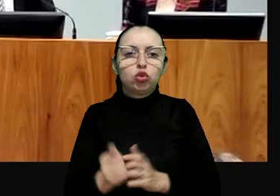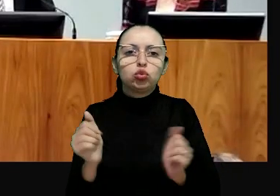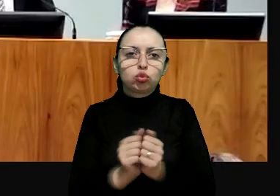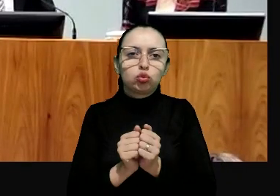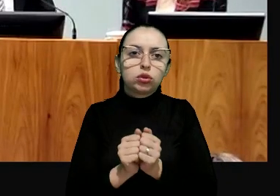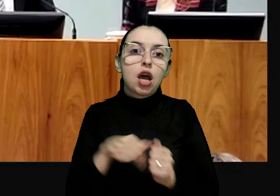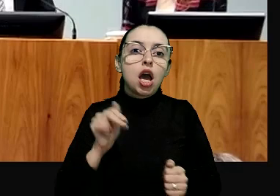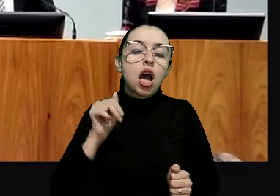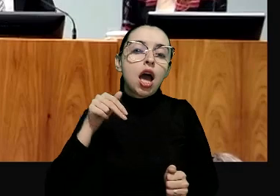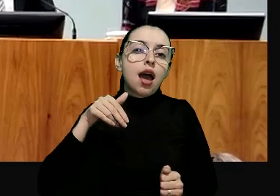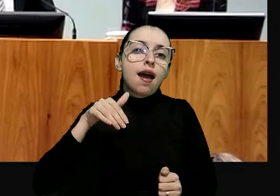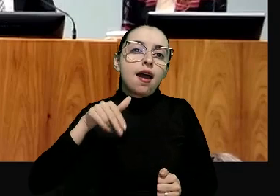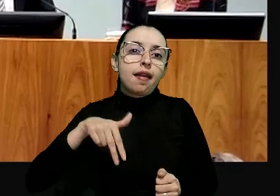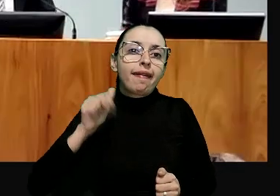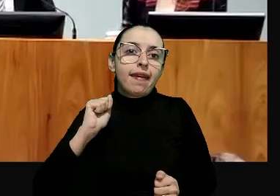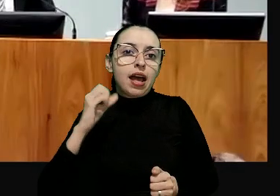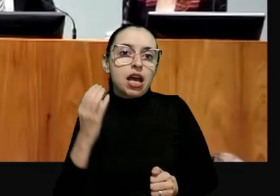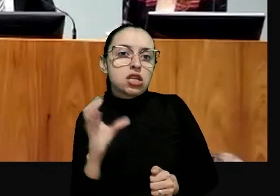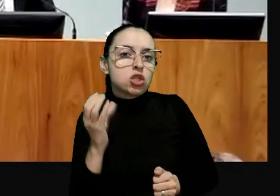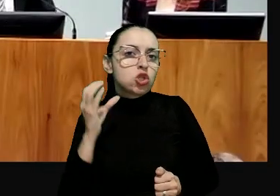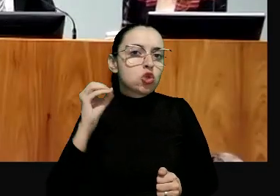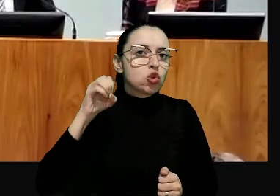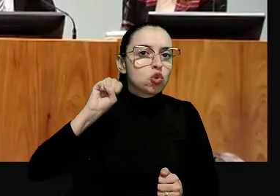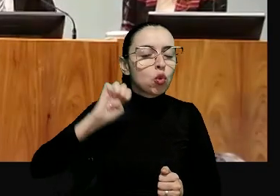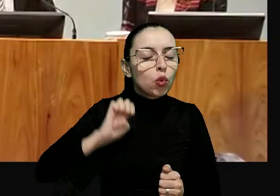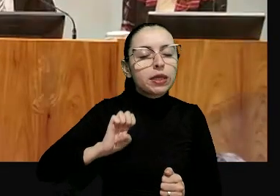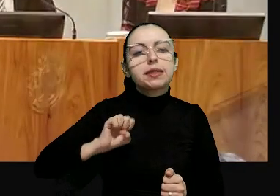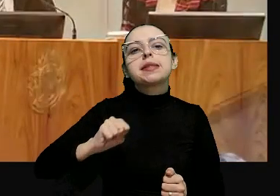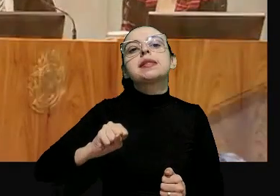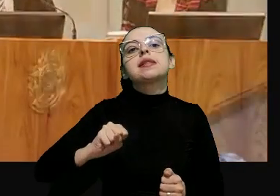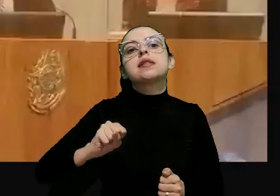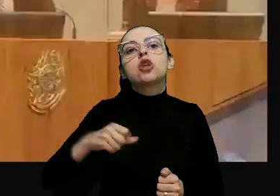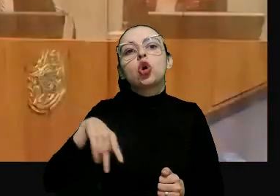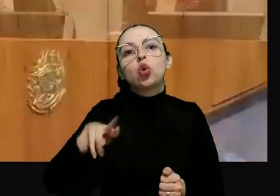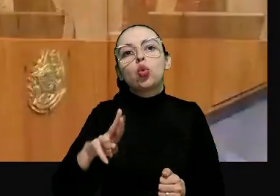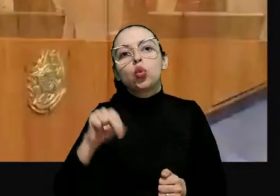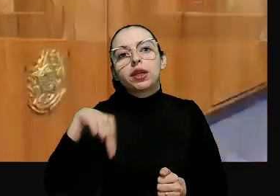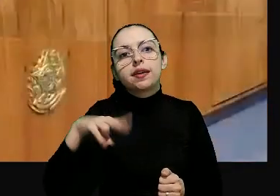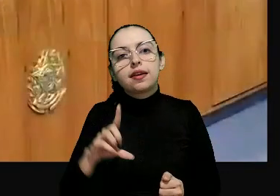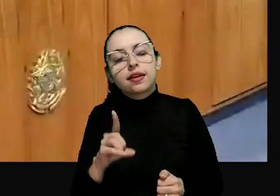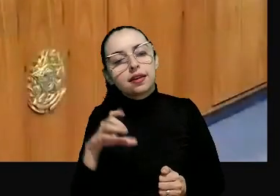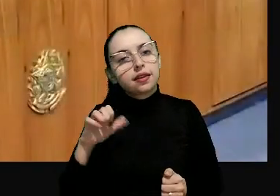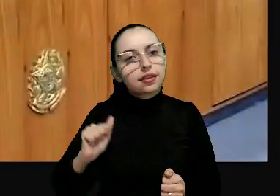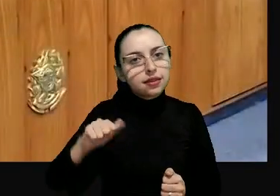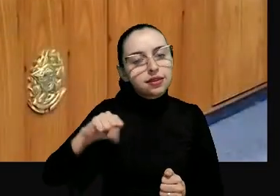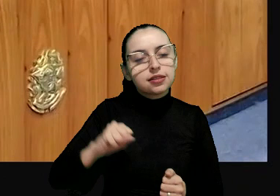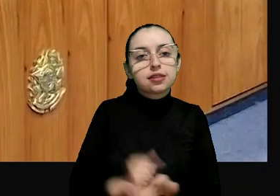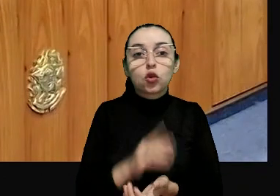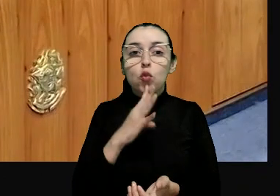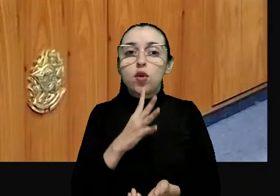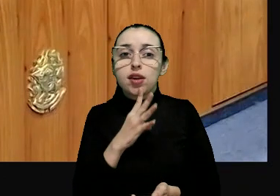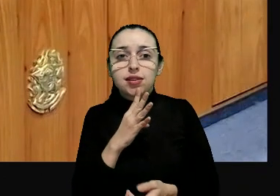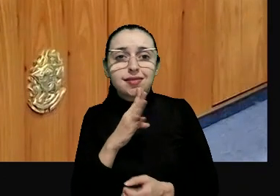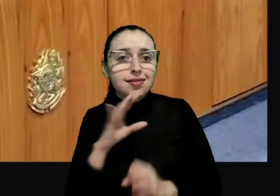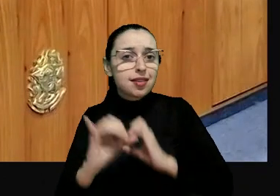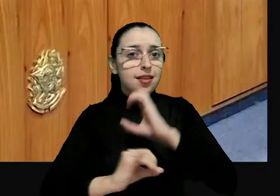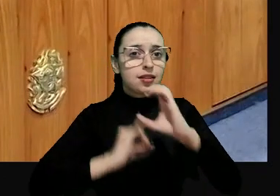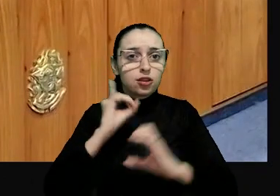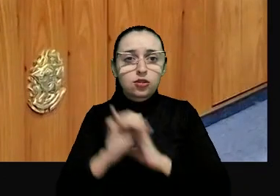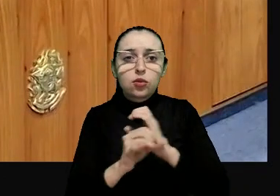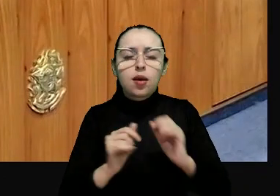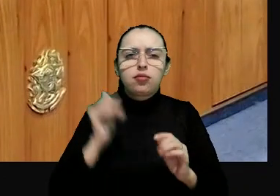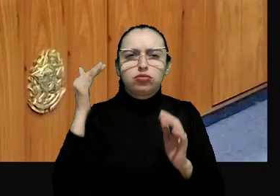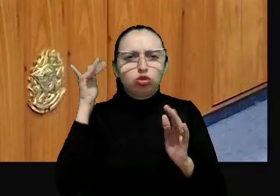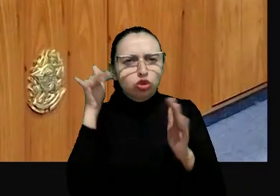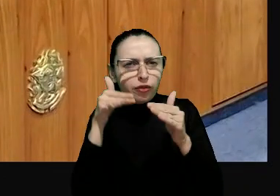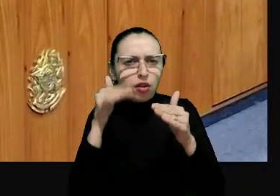das Nações Unidas como membro da United Nations High Level Task Force reconhecida internacionalmente pelo trabalho focado nos desafios